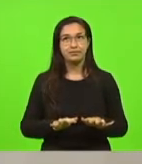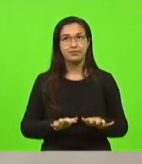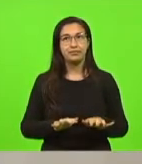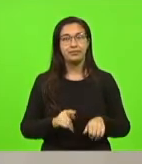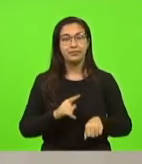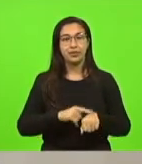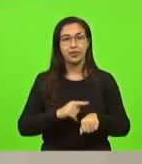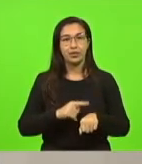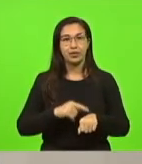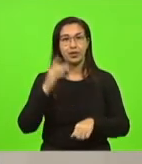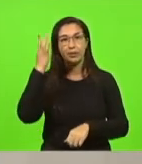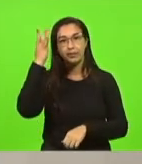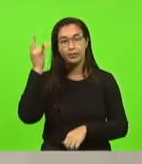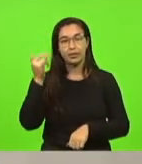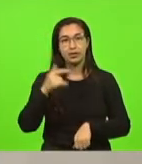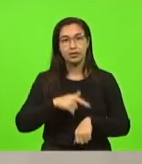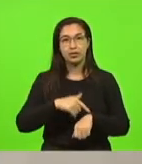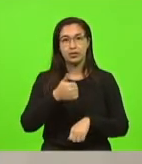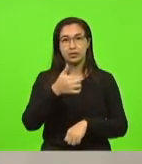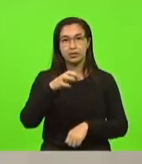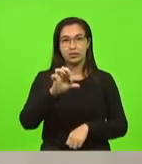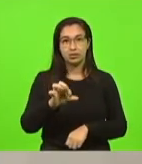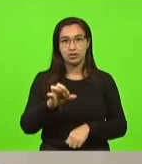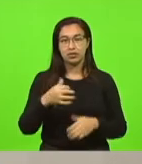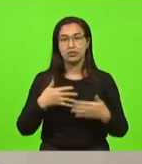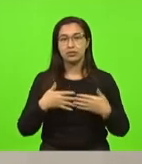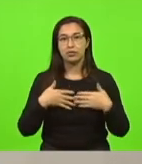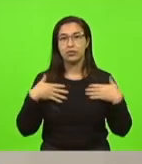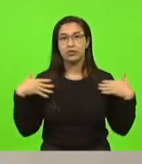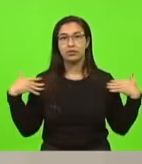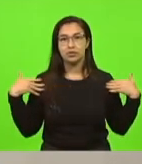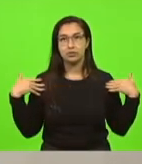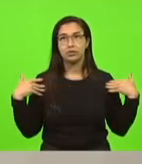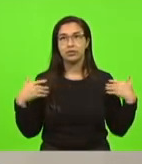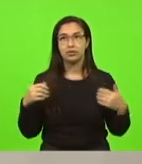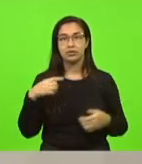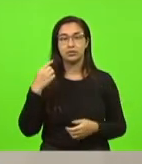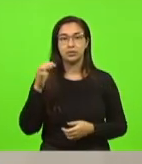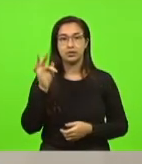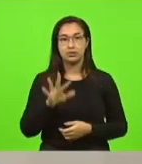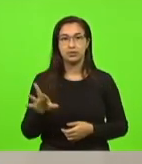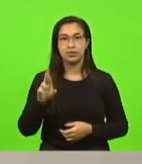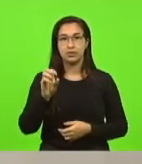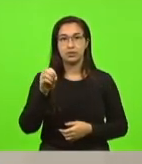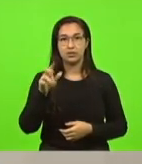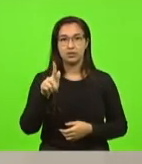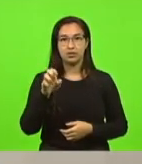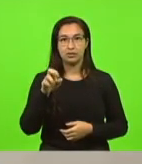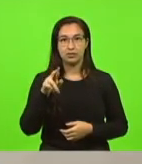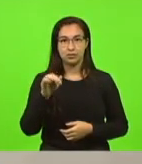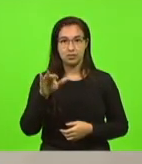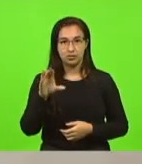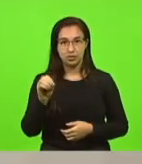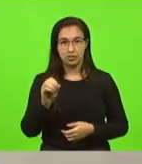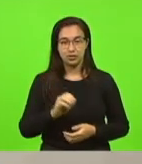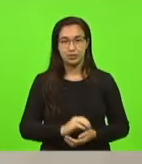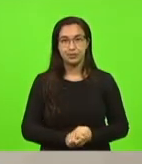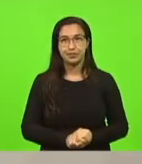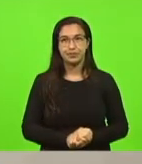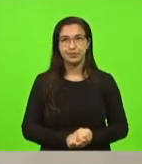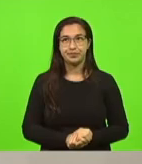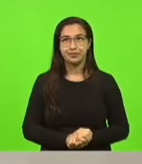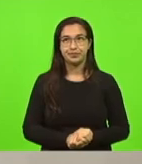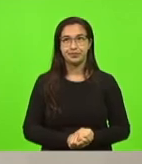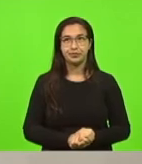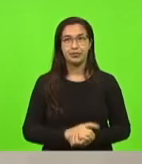amanhã, às 19h, em homenagem ao deputado federal Rogério Peninho Mendonça. Deve ser um